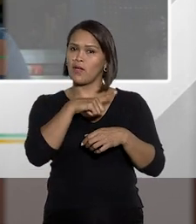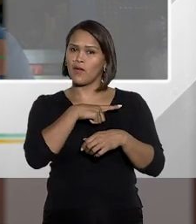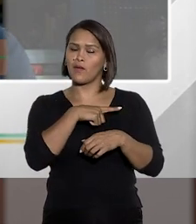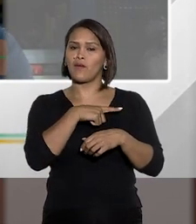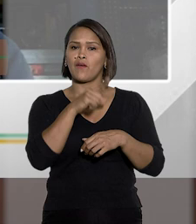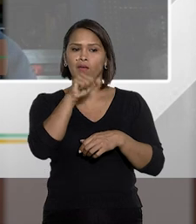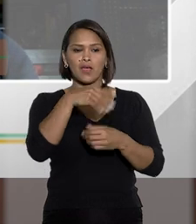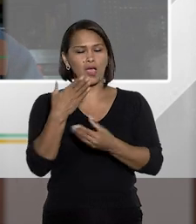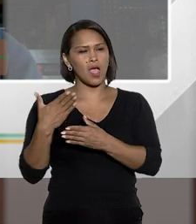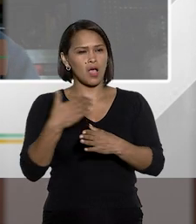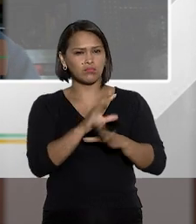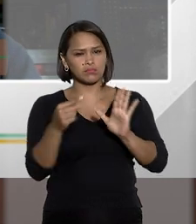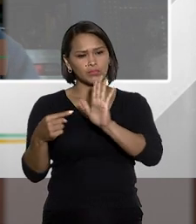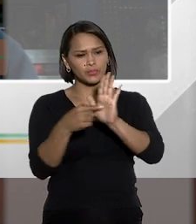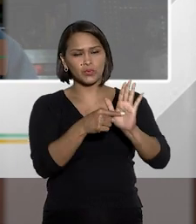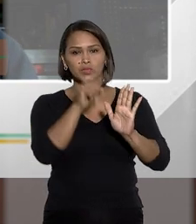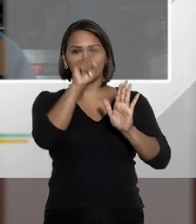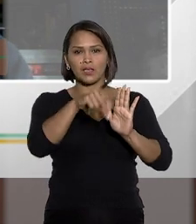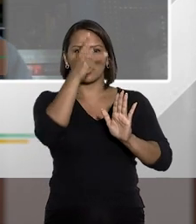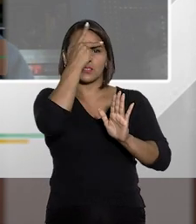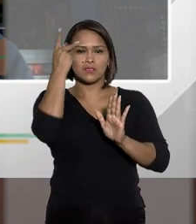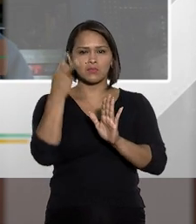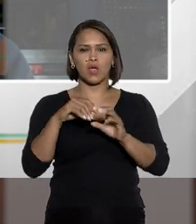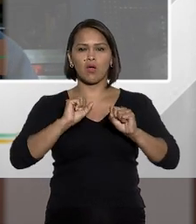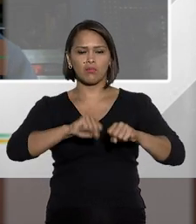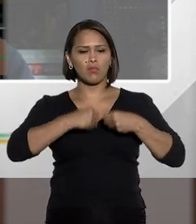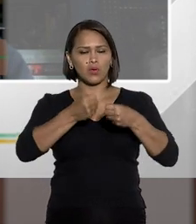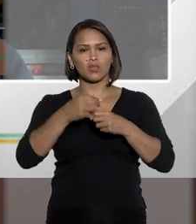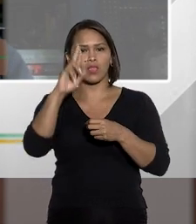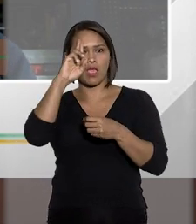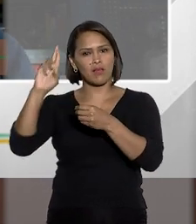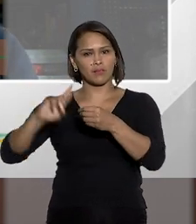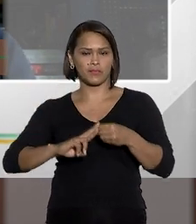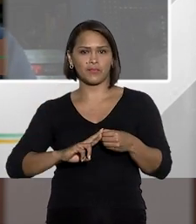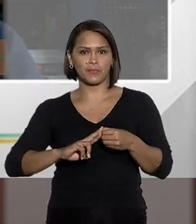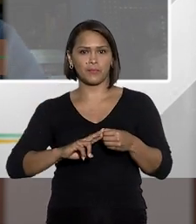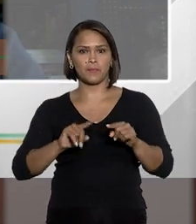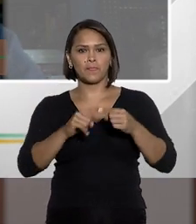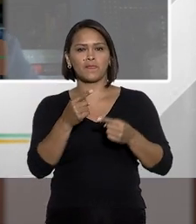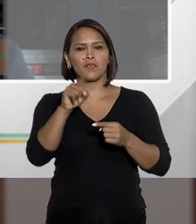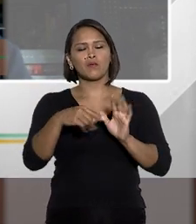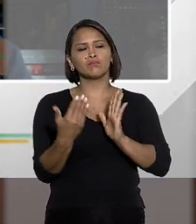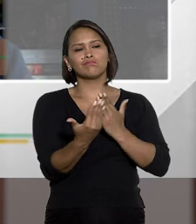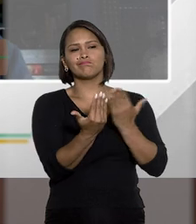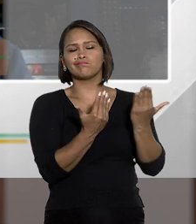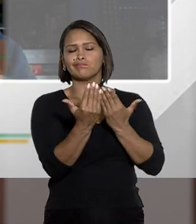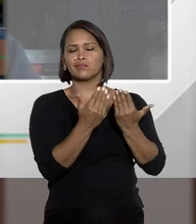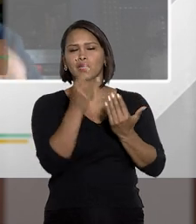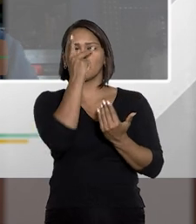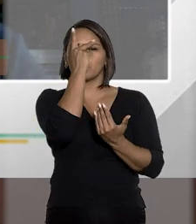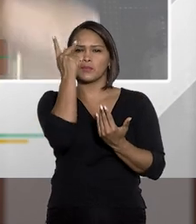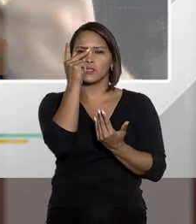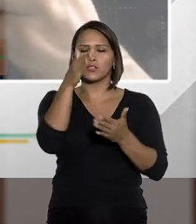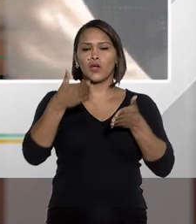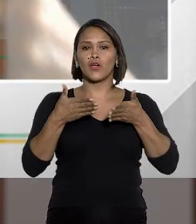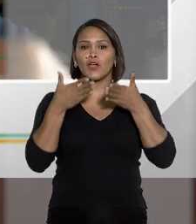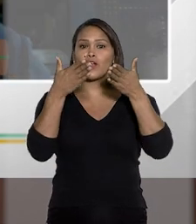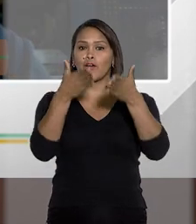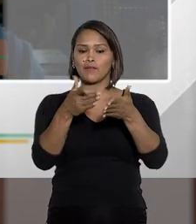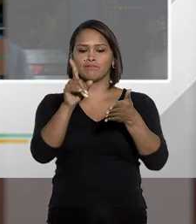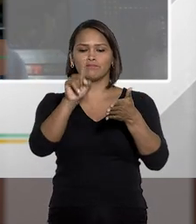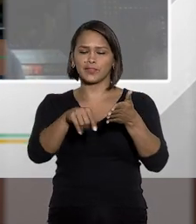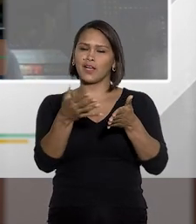quero acusar aqueles que abusam do poder da autoridade. Agora, quando você se depara com uma pessoa que